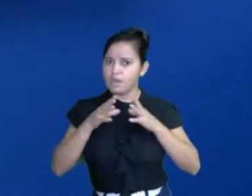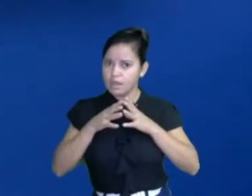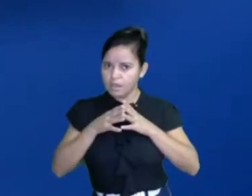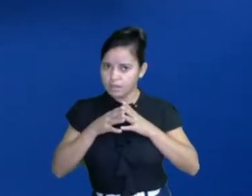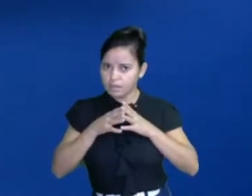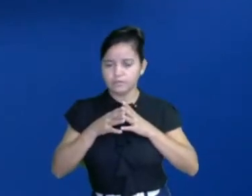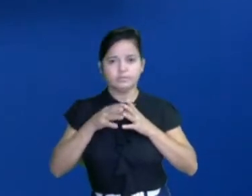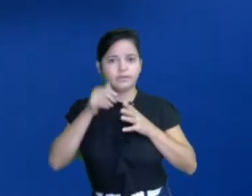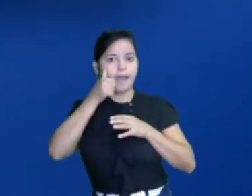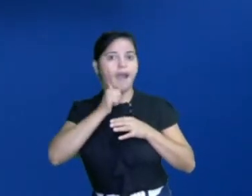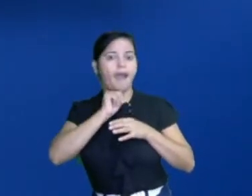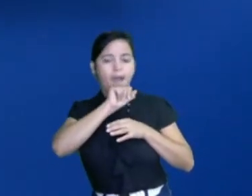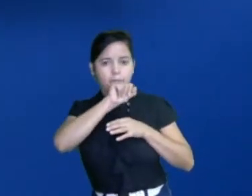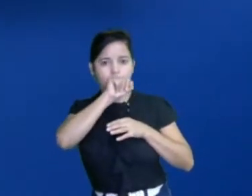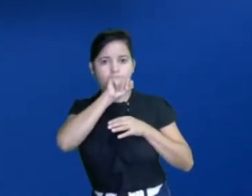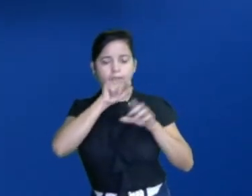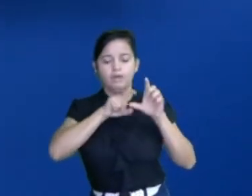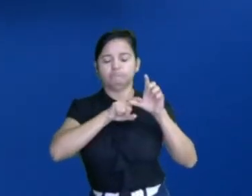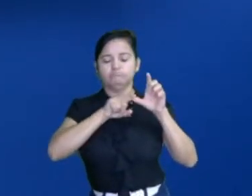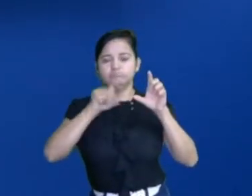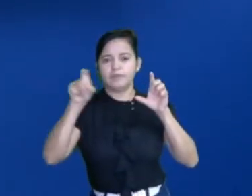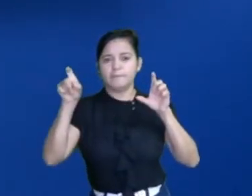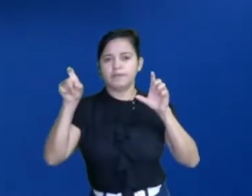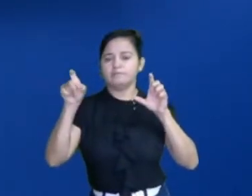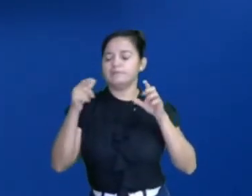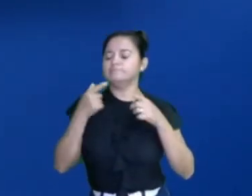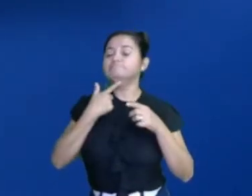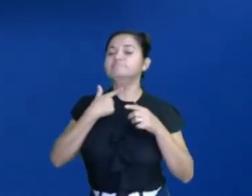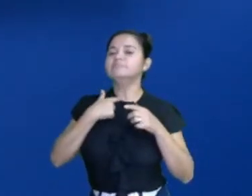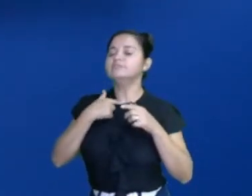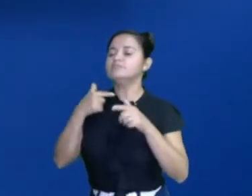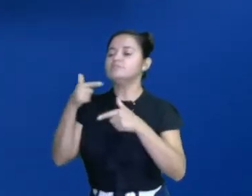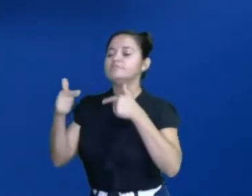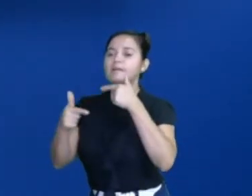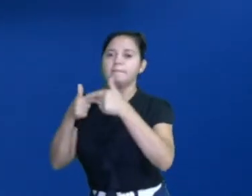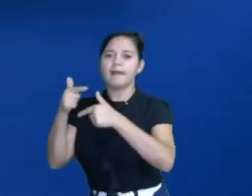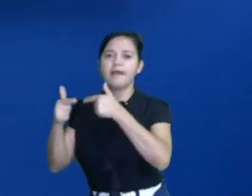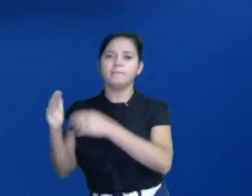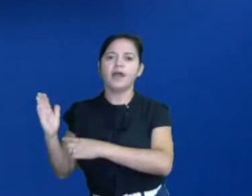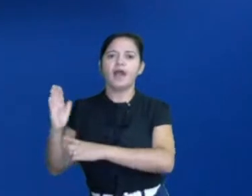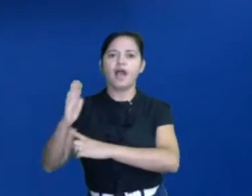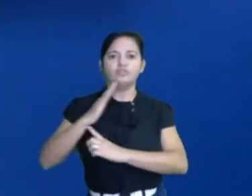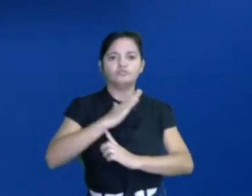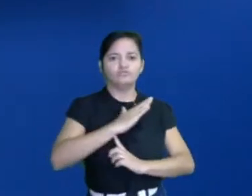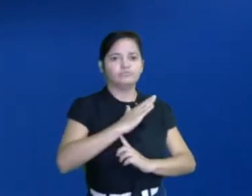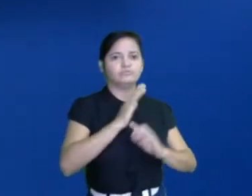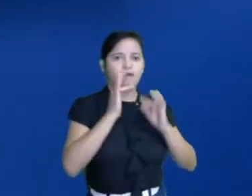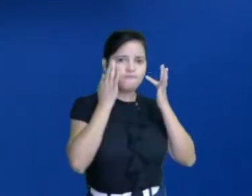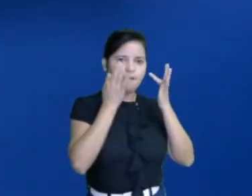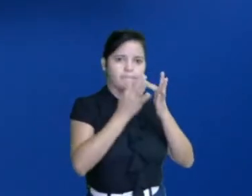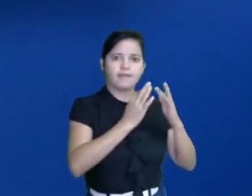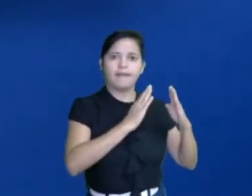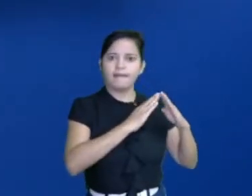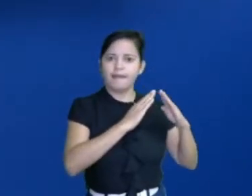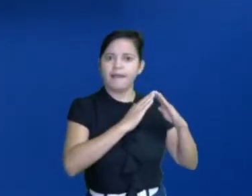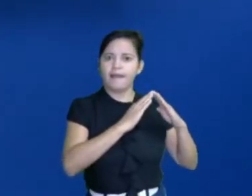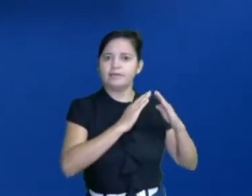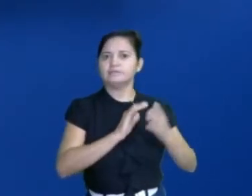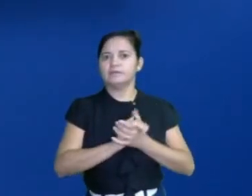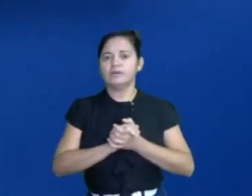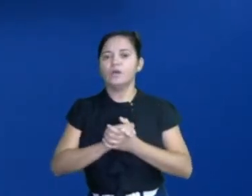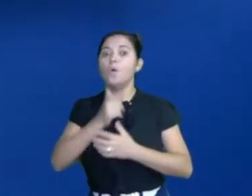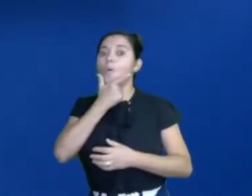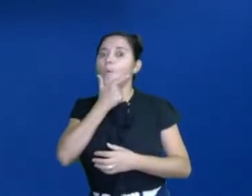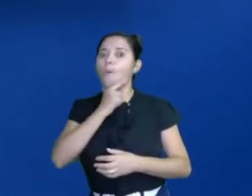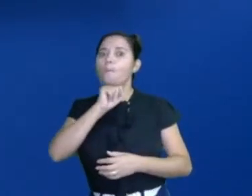autonomia e ela quer trabalhar e ela quer ajudar dentro de casa também. E os papais também